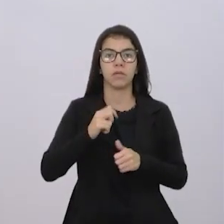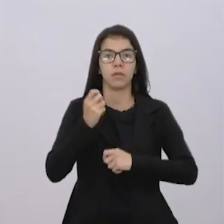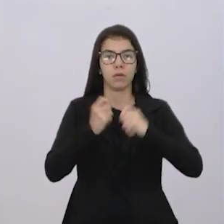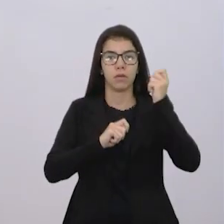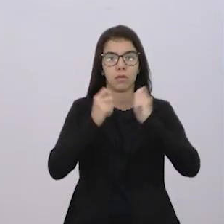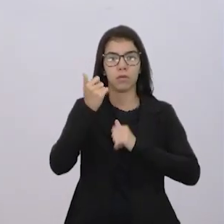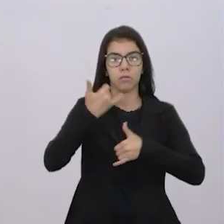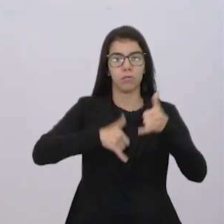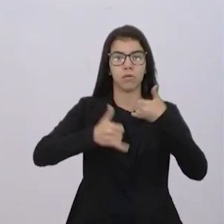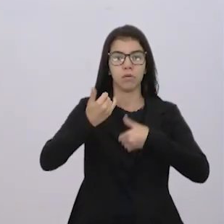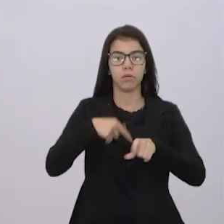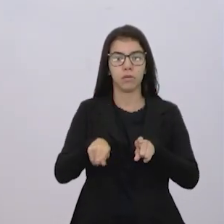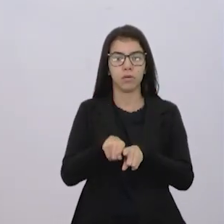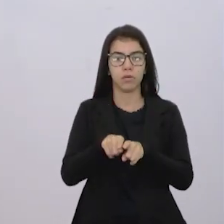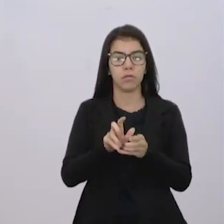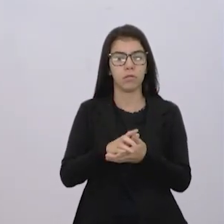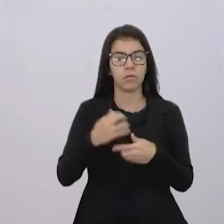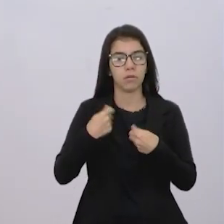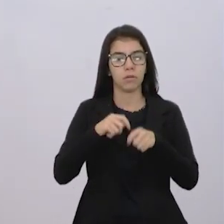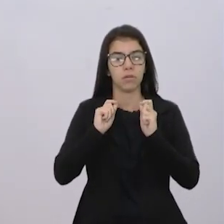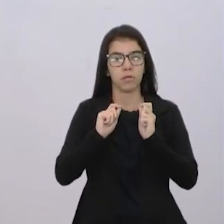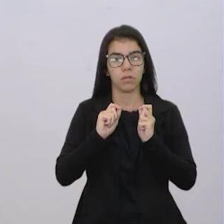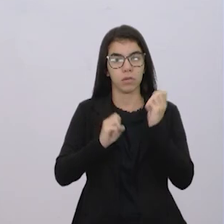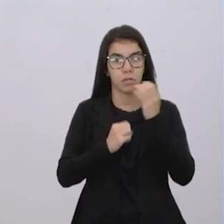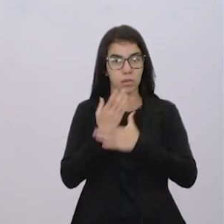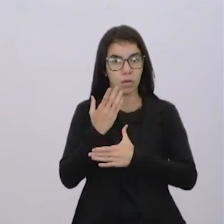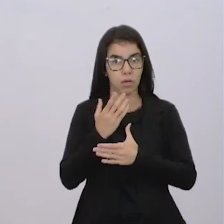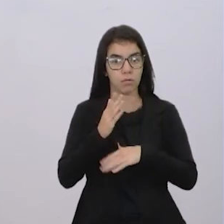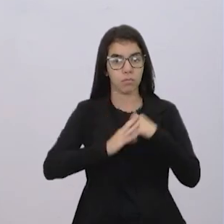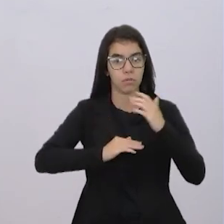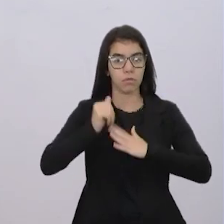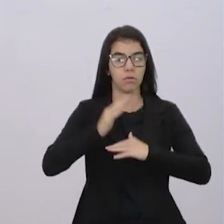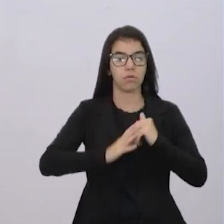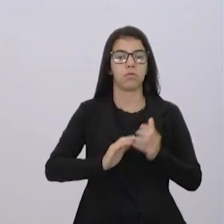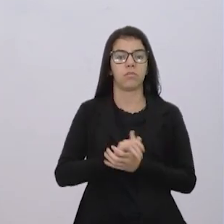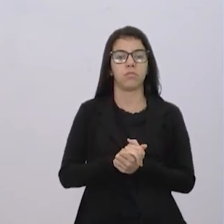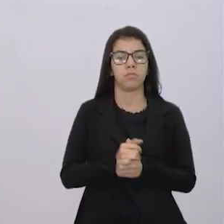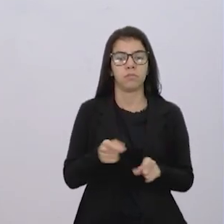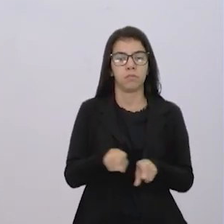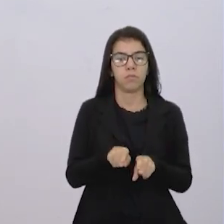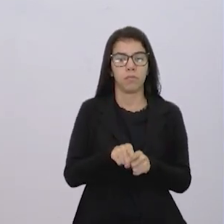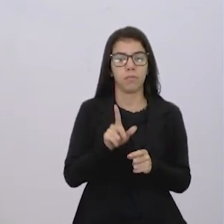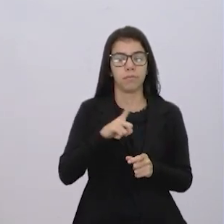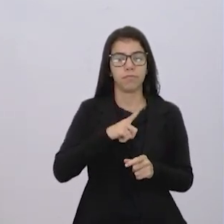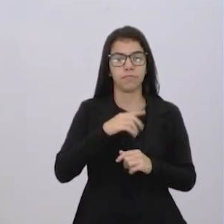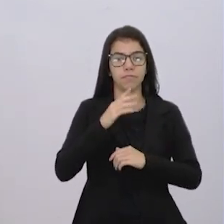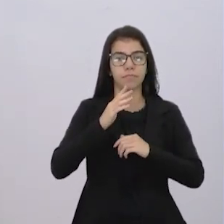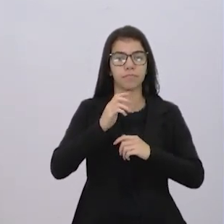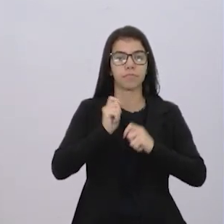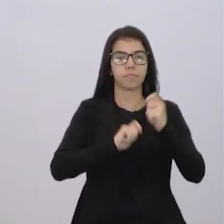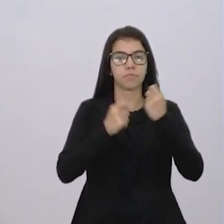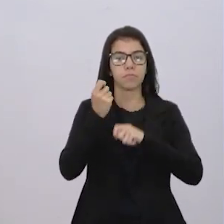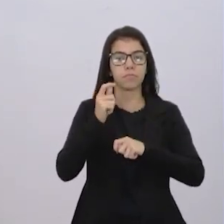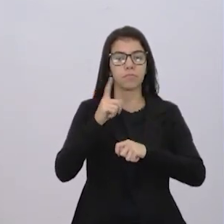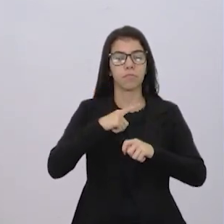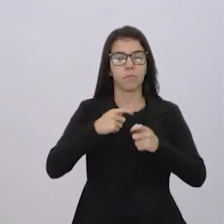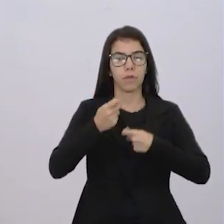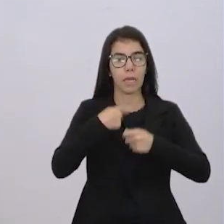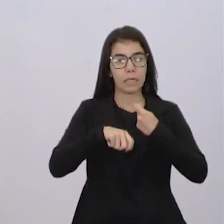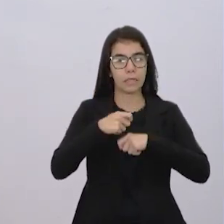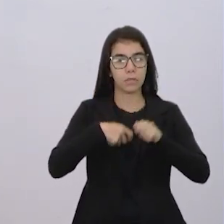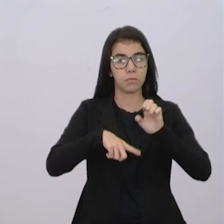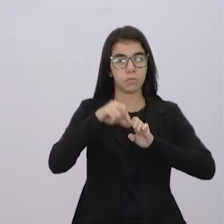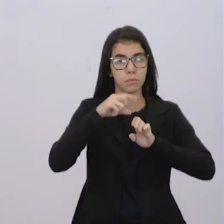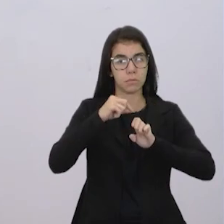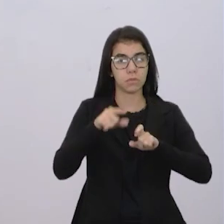química, ela precisa produzir. Também aí tem indústria, tem comércio girando, tem economia, tem... E o